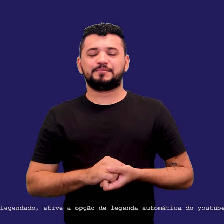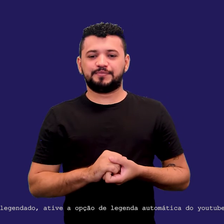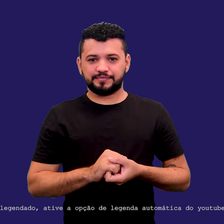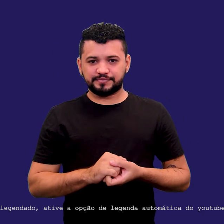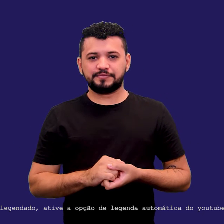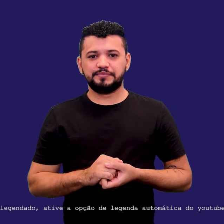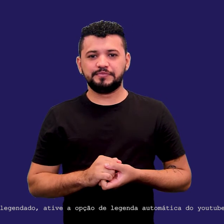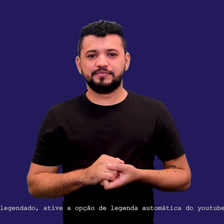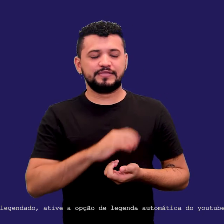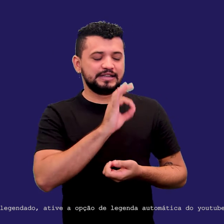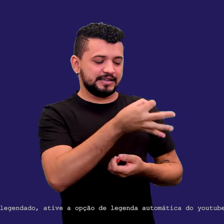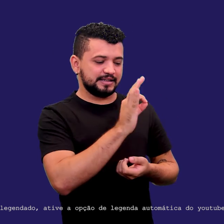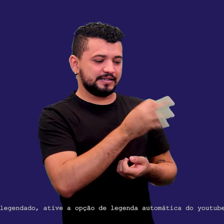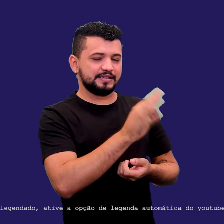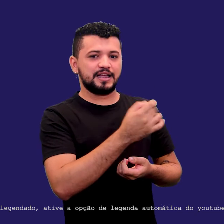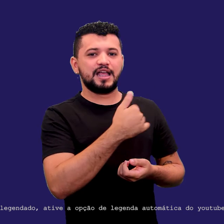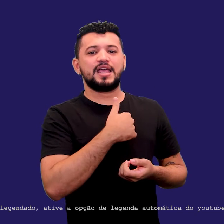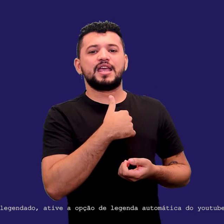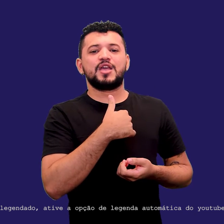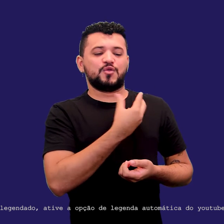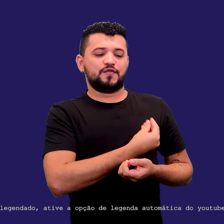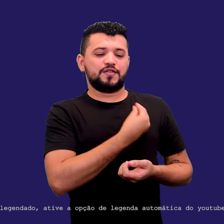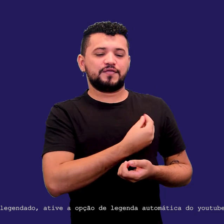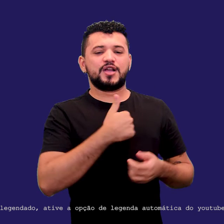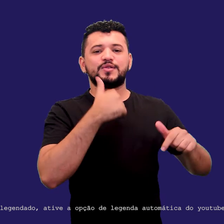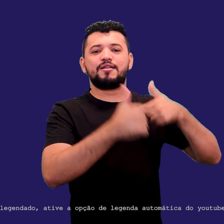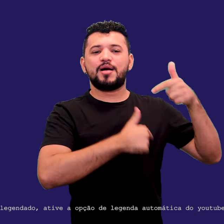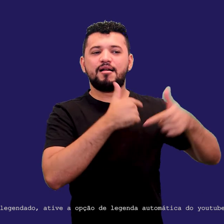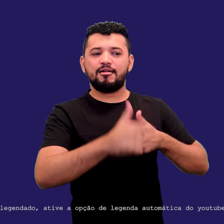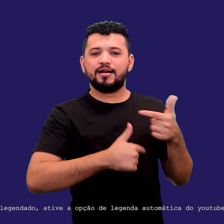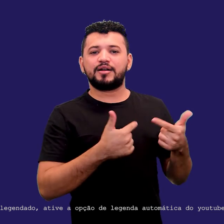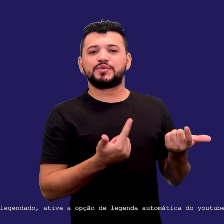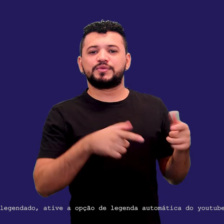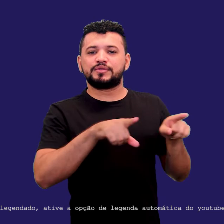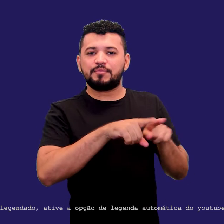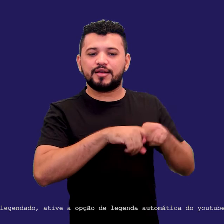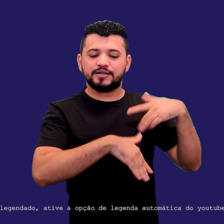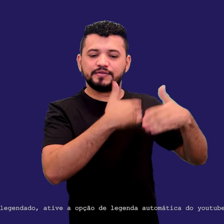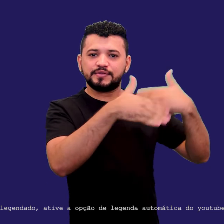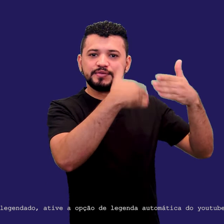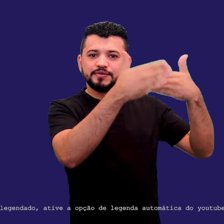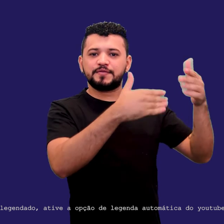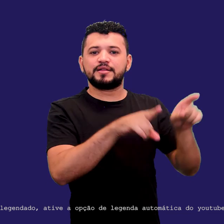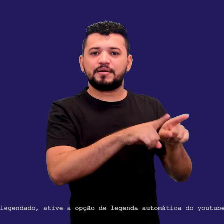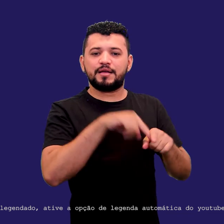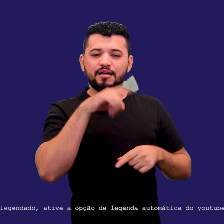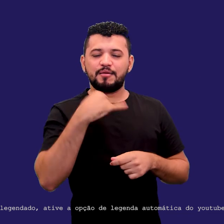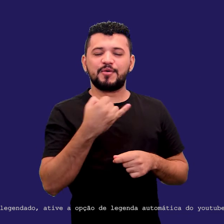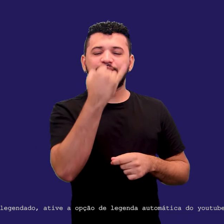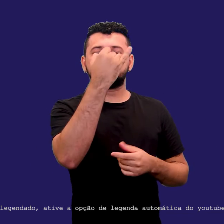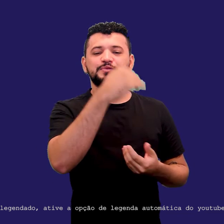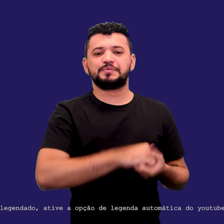Exatamente! Estou aqui, estou vivo, estou trabalhando, estou em desenvolvimento, isso é muito legal. Isso é muito legal.